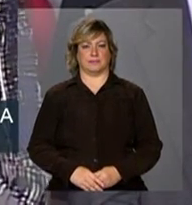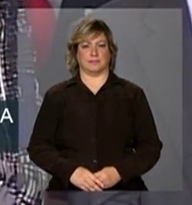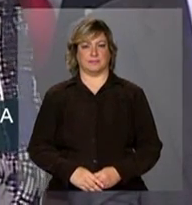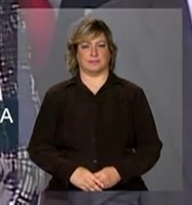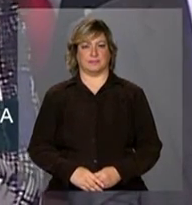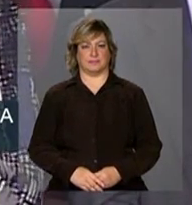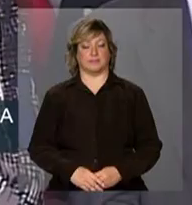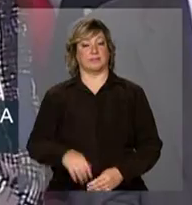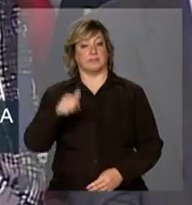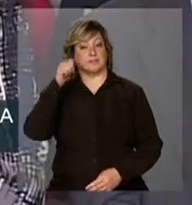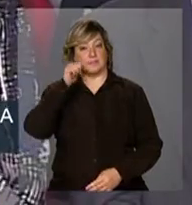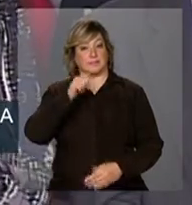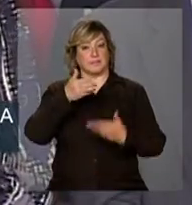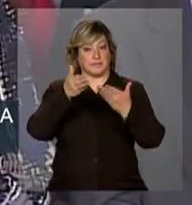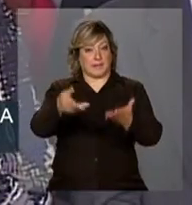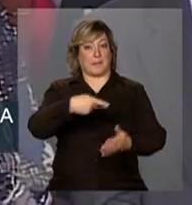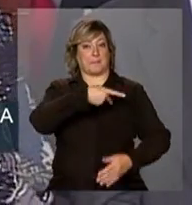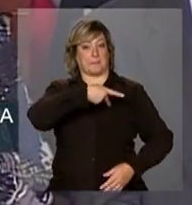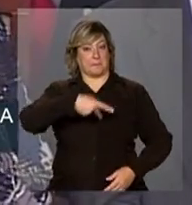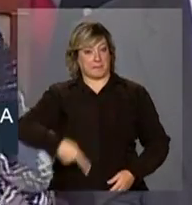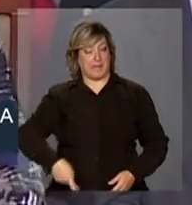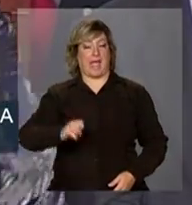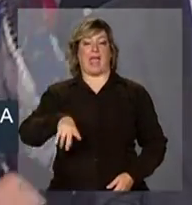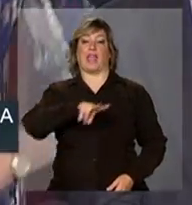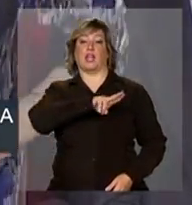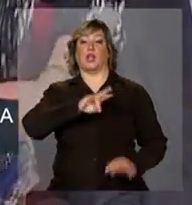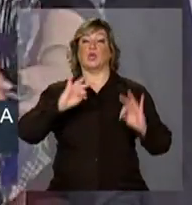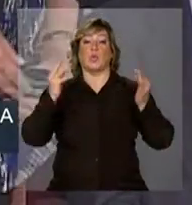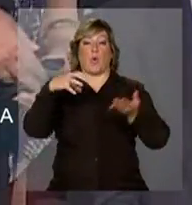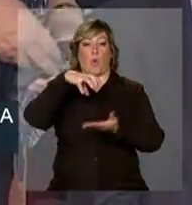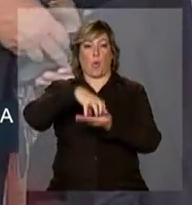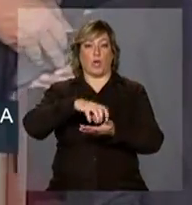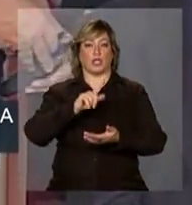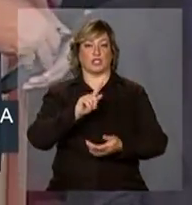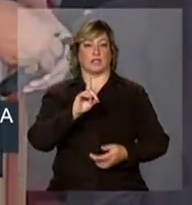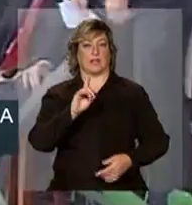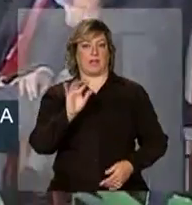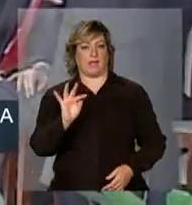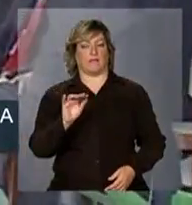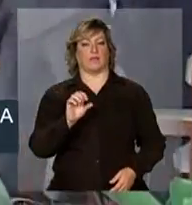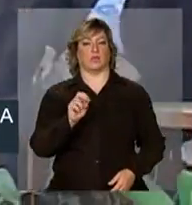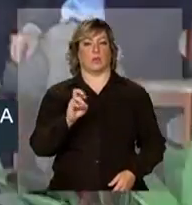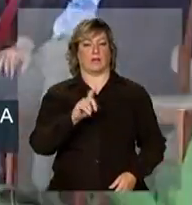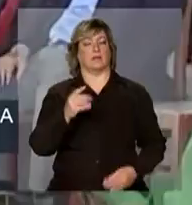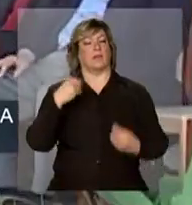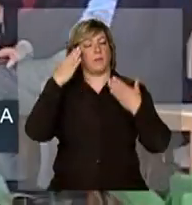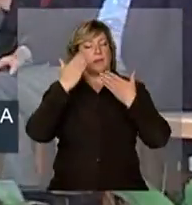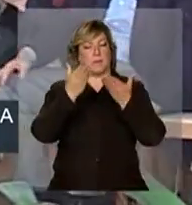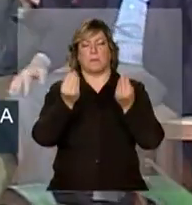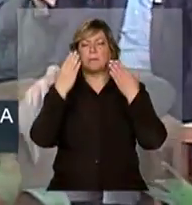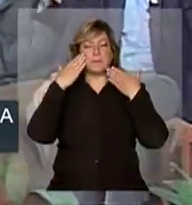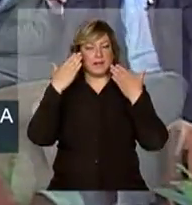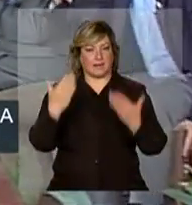A senhora presidenta, em nome de todo o grupo GDF Suez, eu gostaria de agradecê-lo. Muito obrigado.